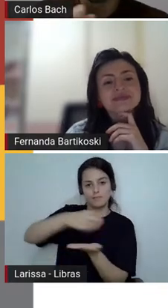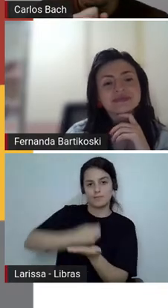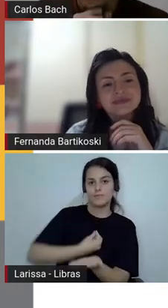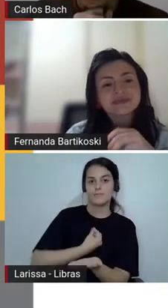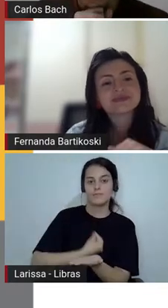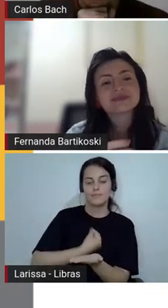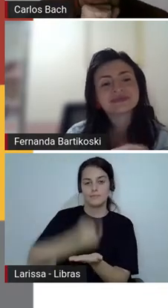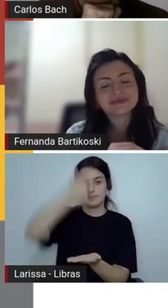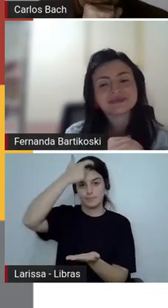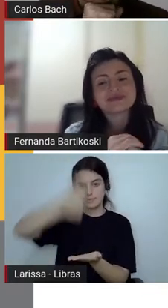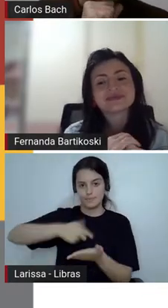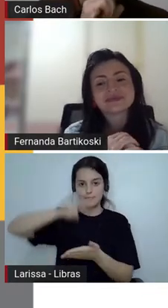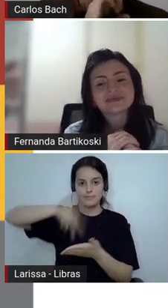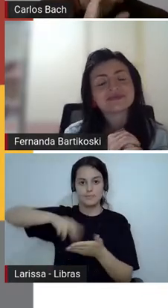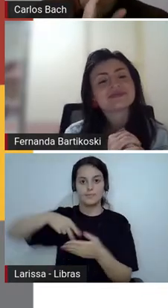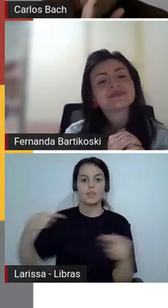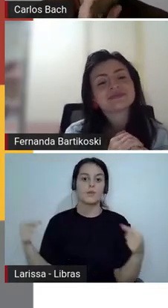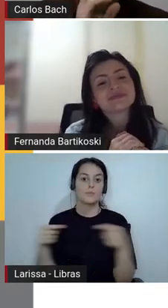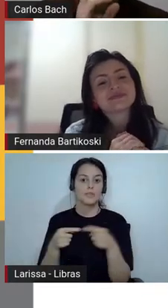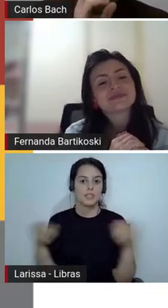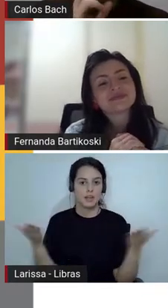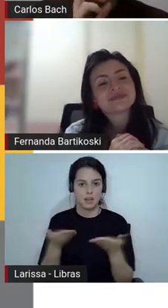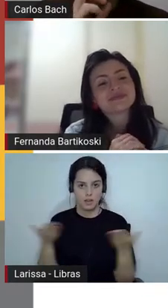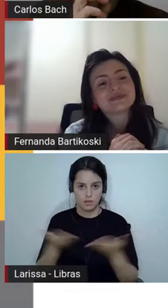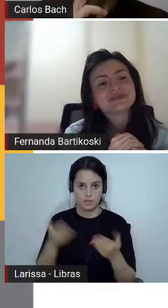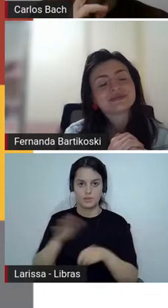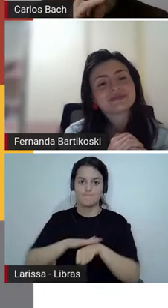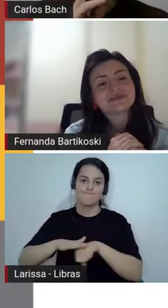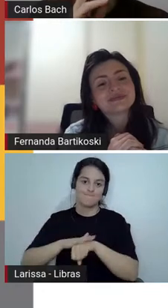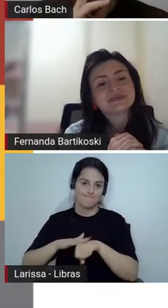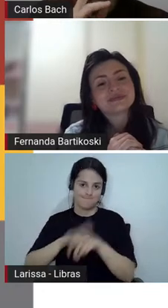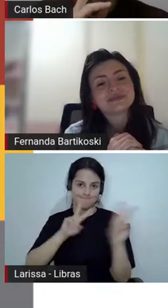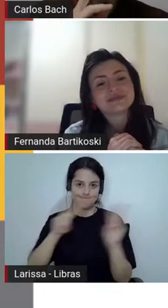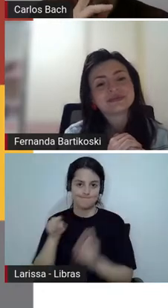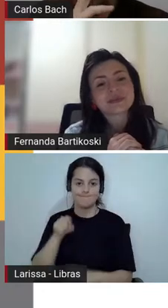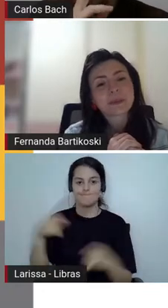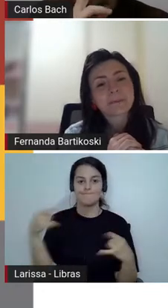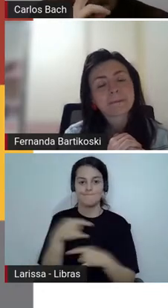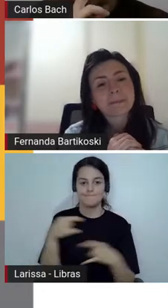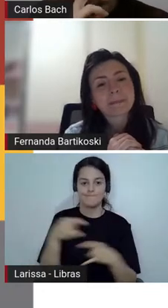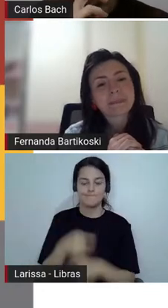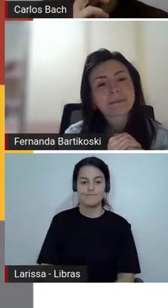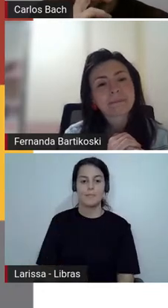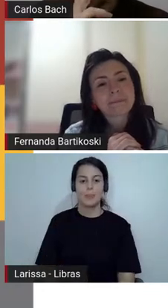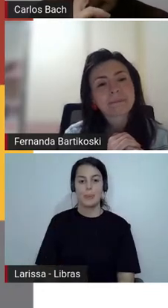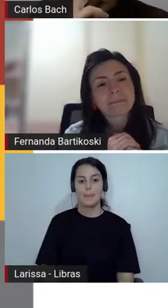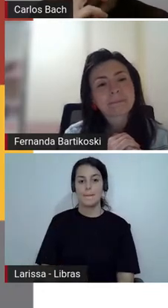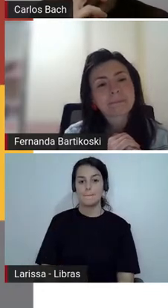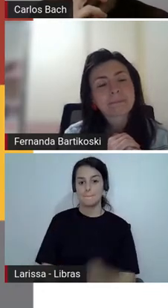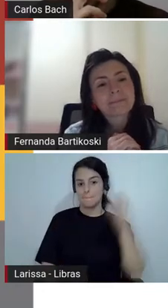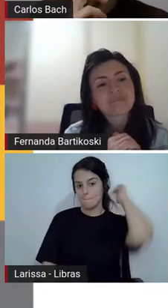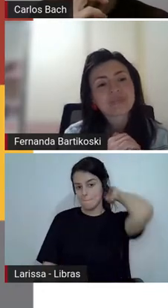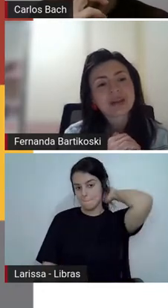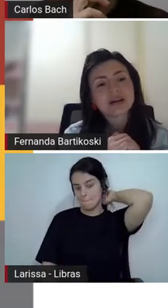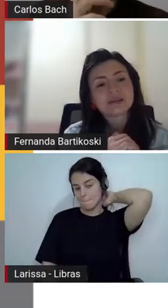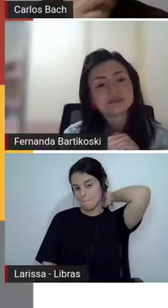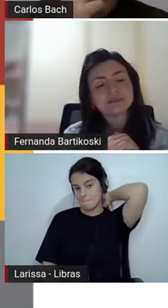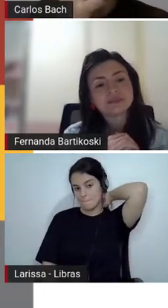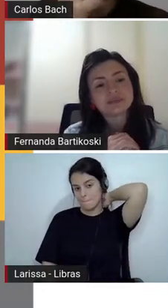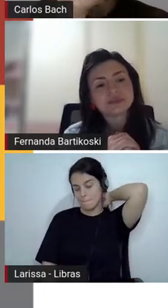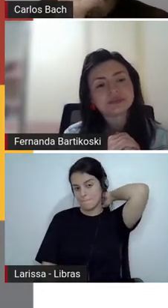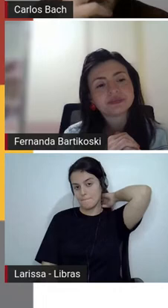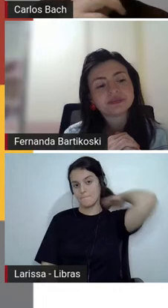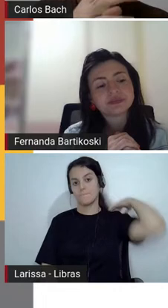conversando aqui o tempo inteiro. E eu trago aqui algo que, é claro, são